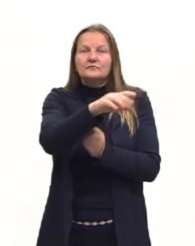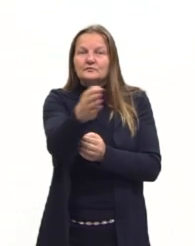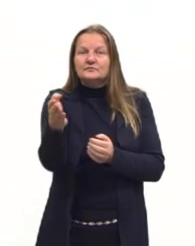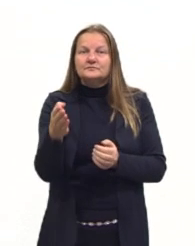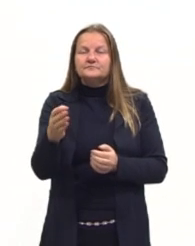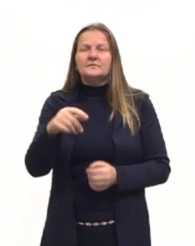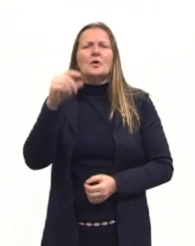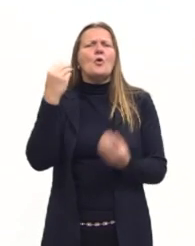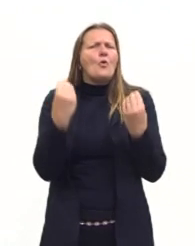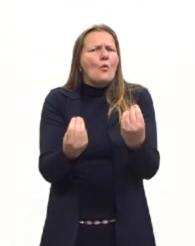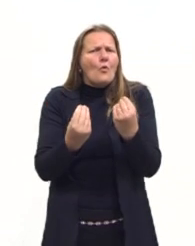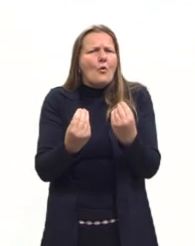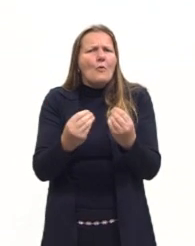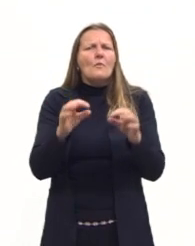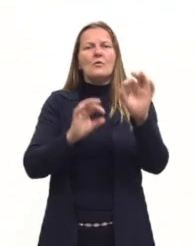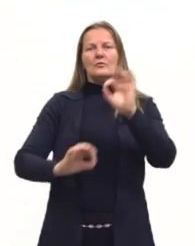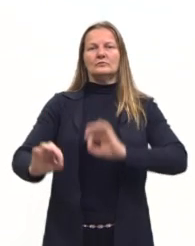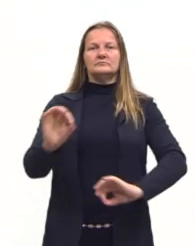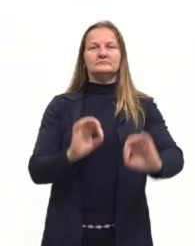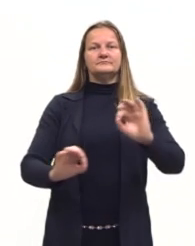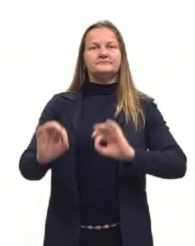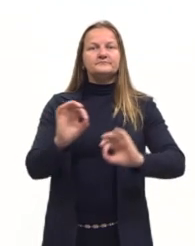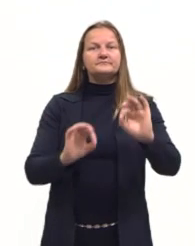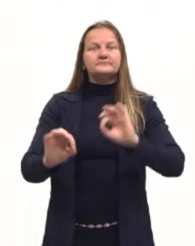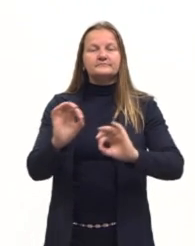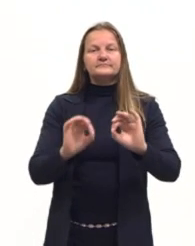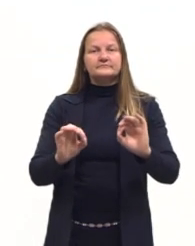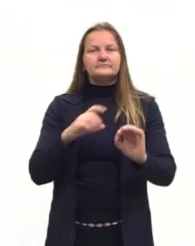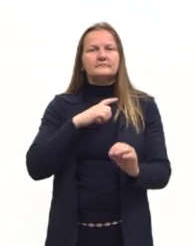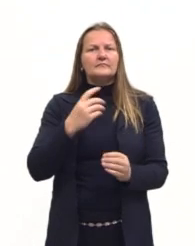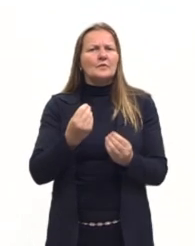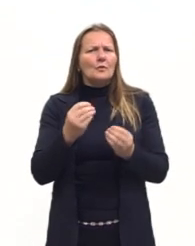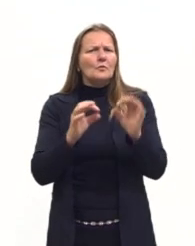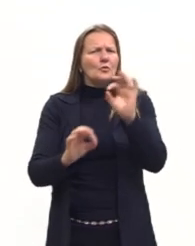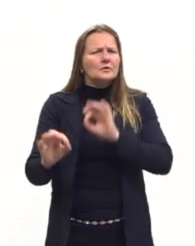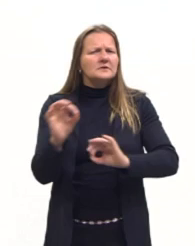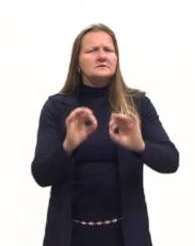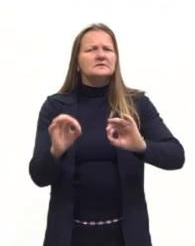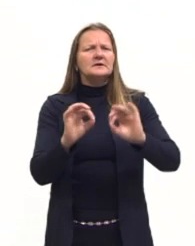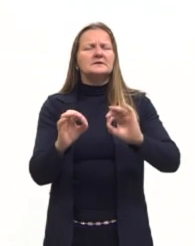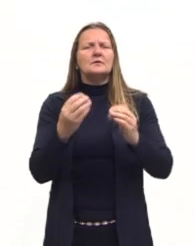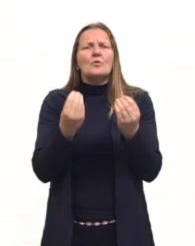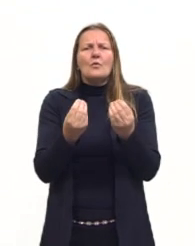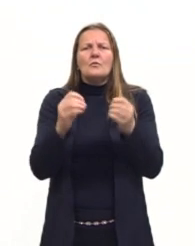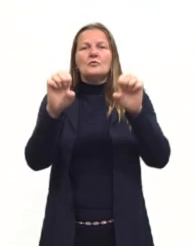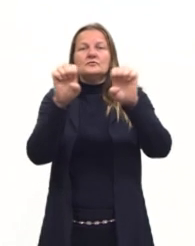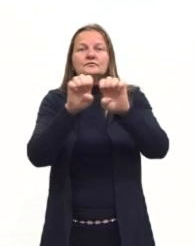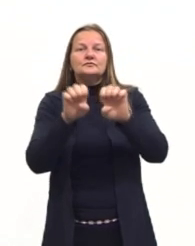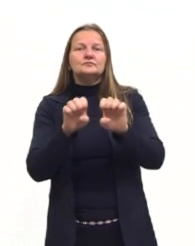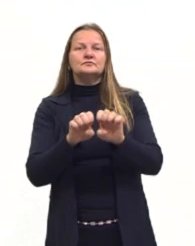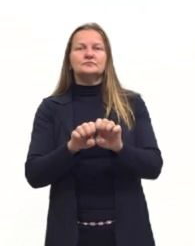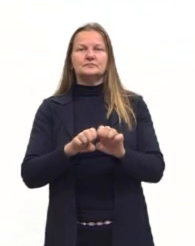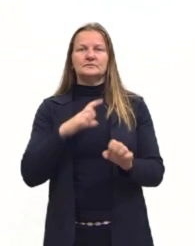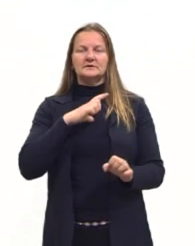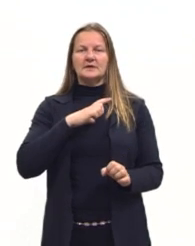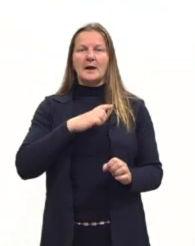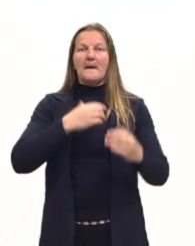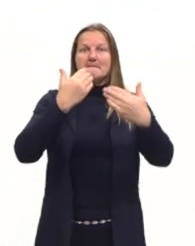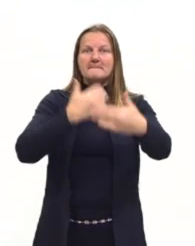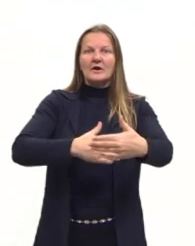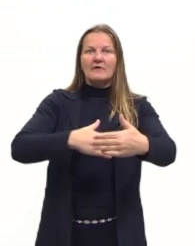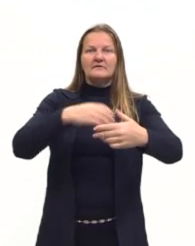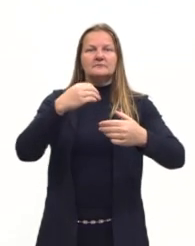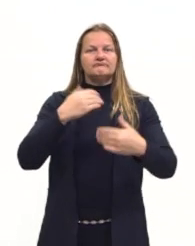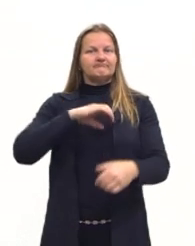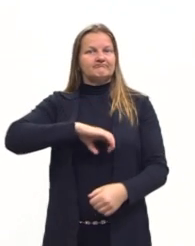vocês como é que a gente organiza, como é que é organizada, como é que é estruturada a prova de